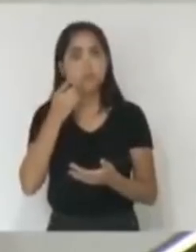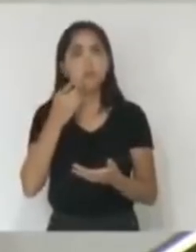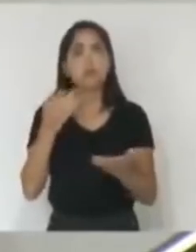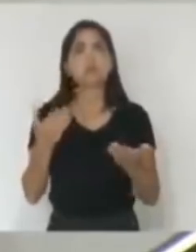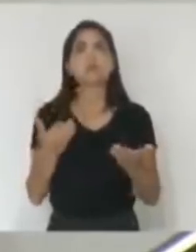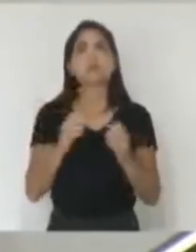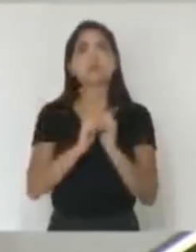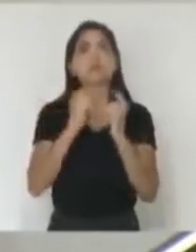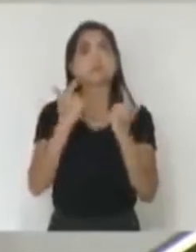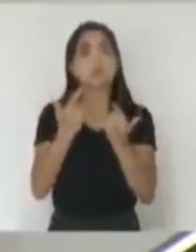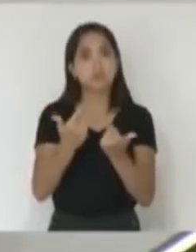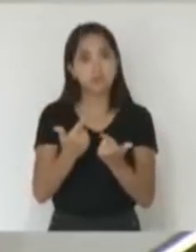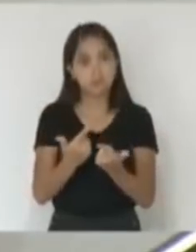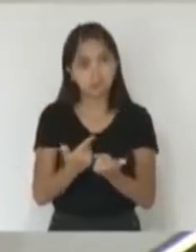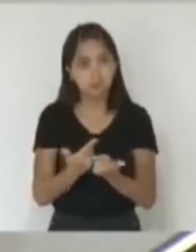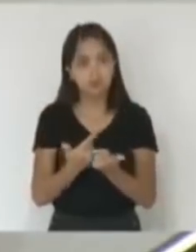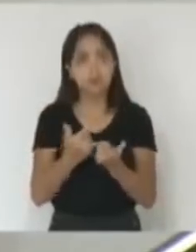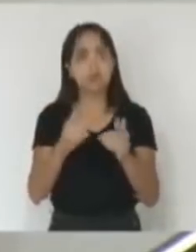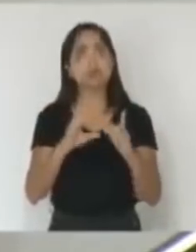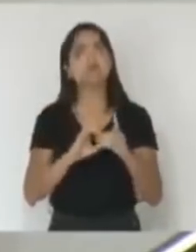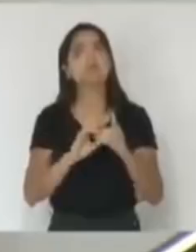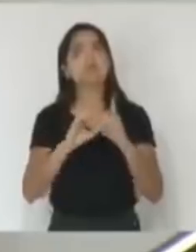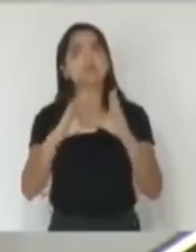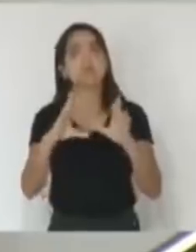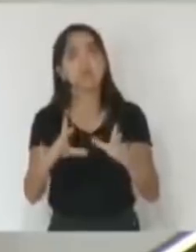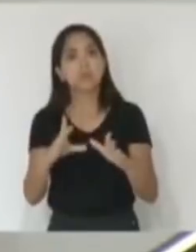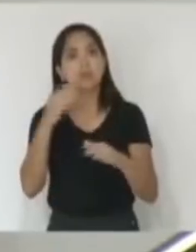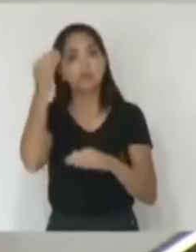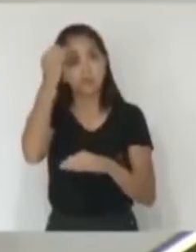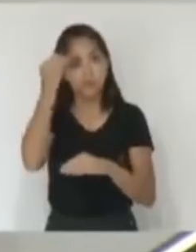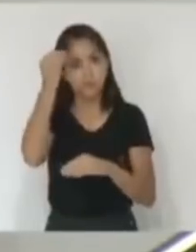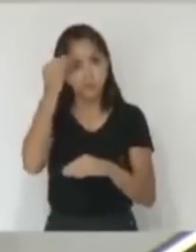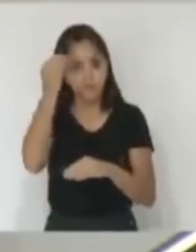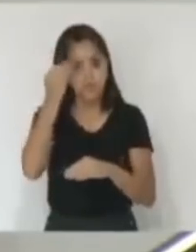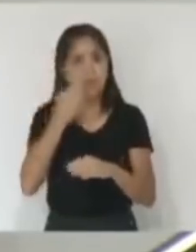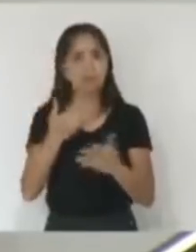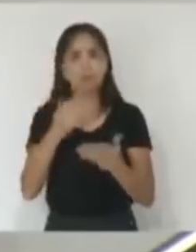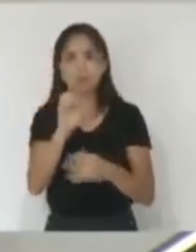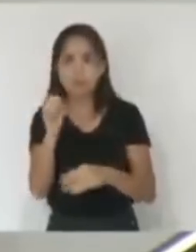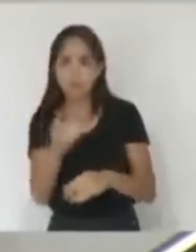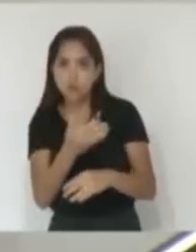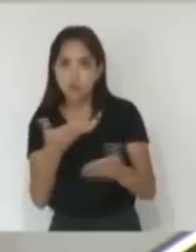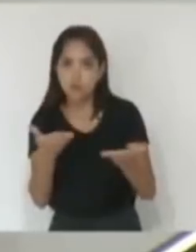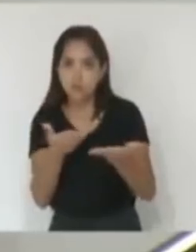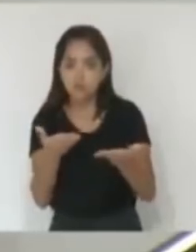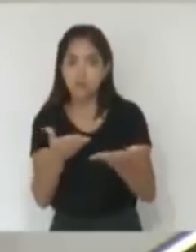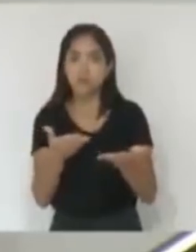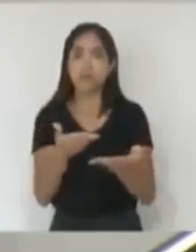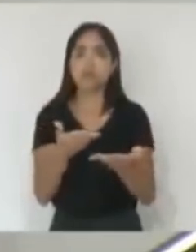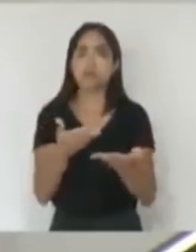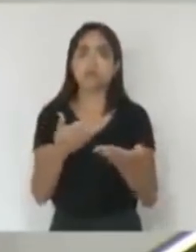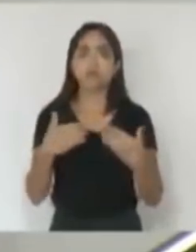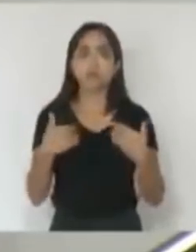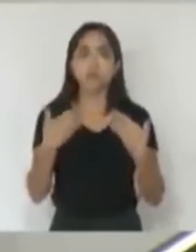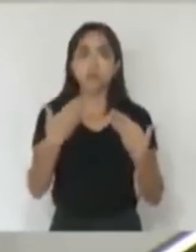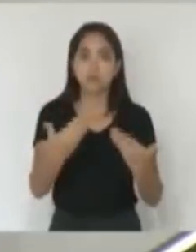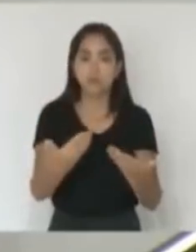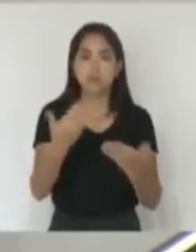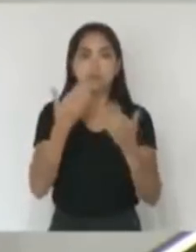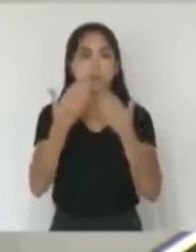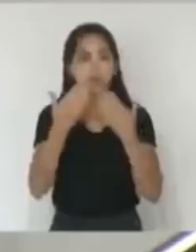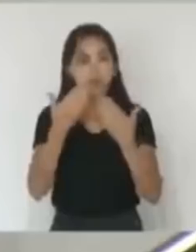consagrados pela democracia, veteranos e novatos. Coloco-me à disposição de todos para o diálogo e também